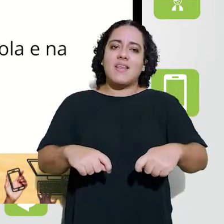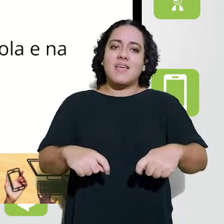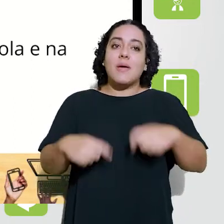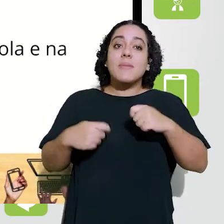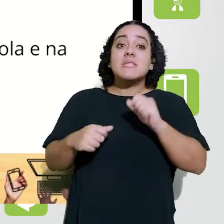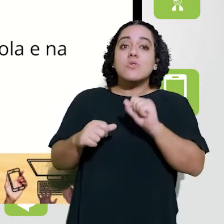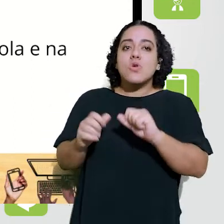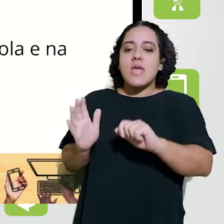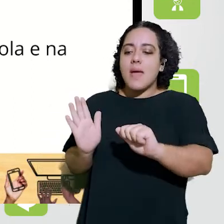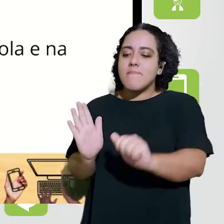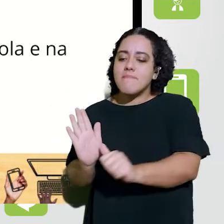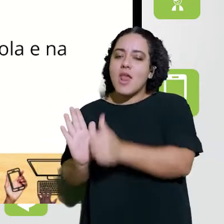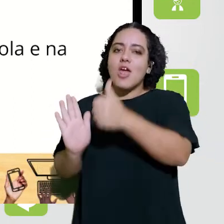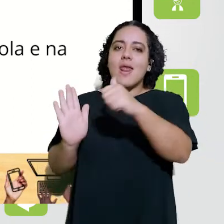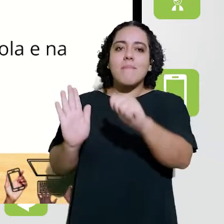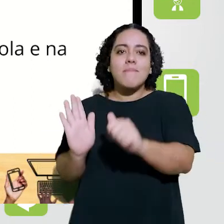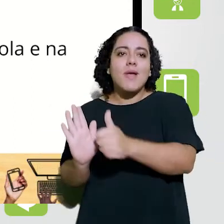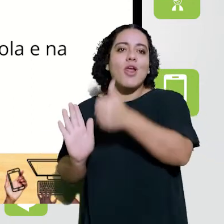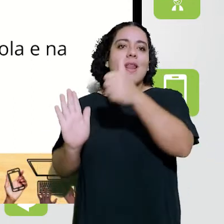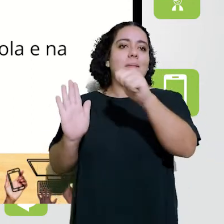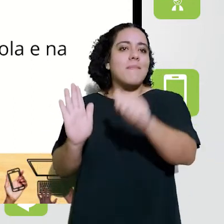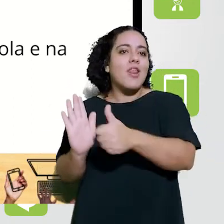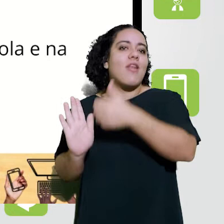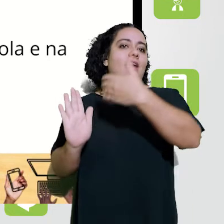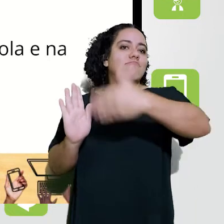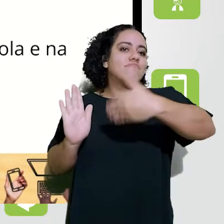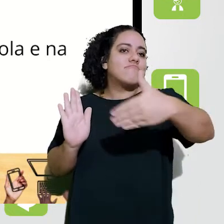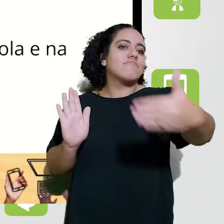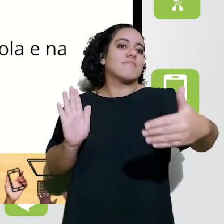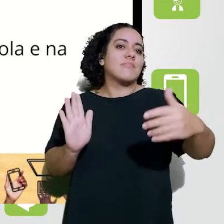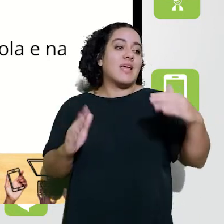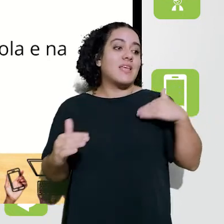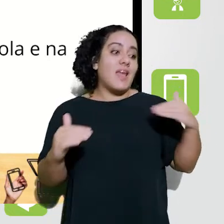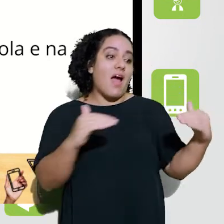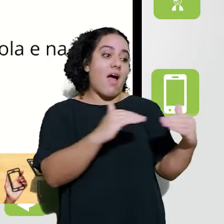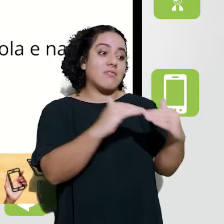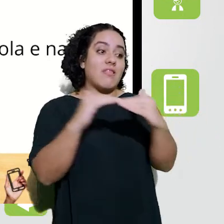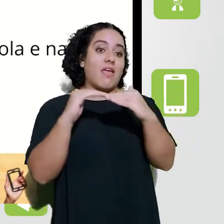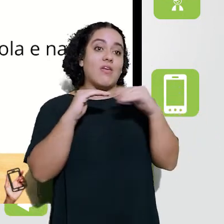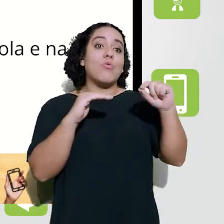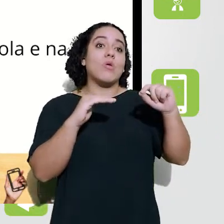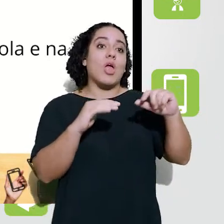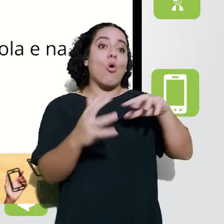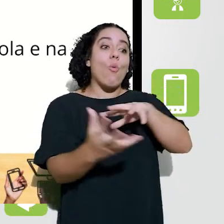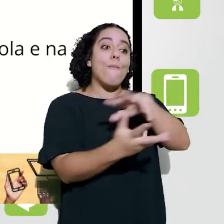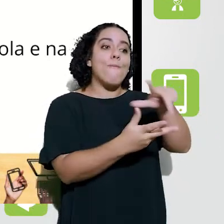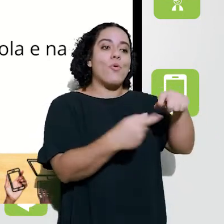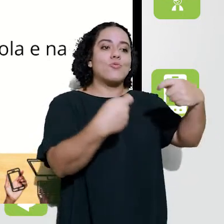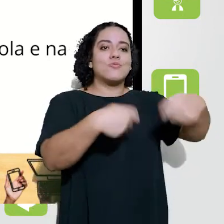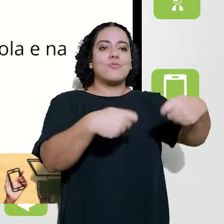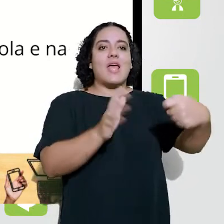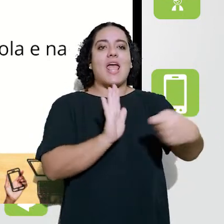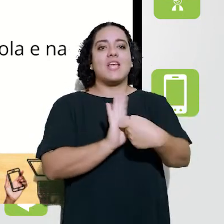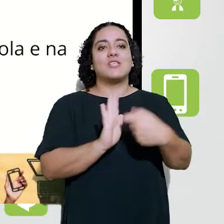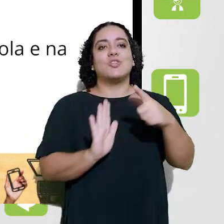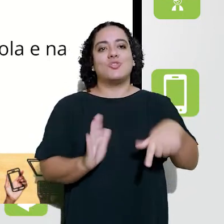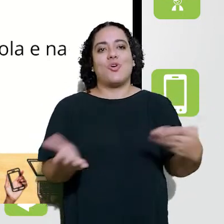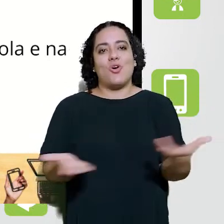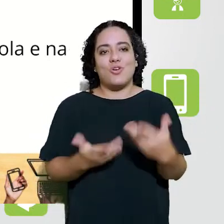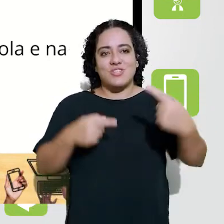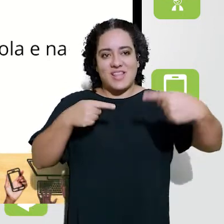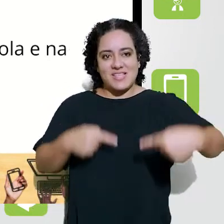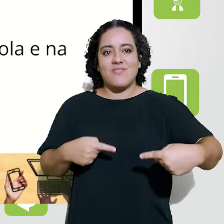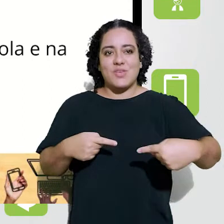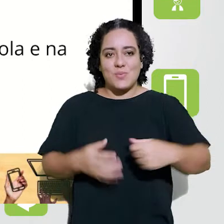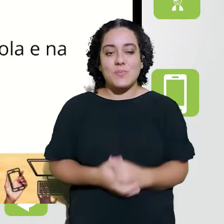tempo todo e devem ser revisitados para que eles se transformem em modelos novos que atendam as transformações as quais